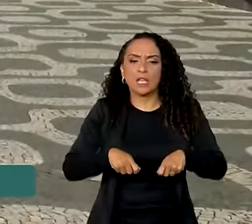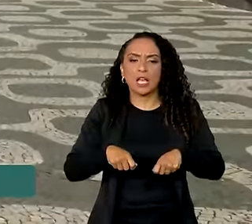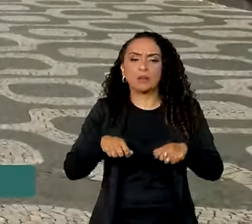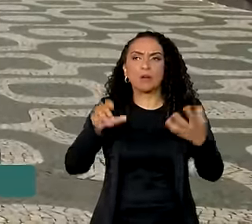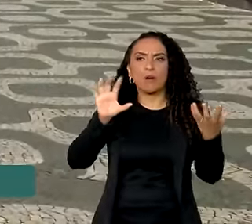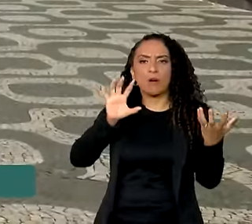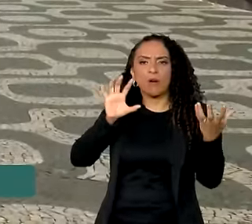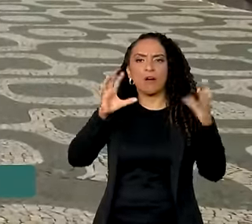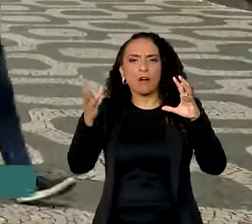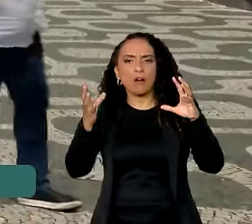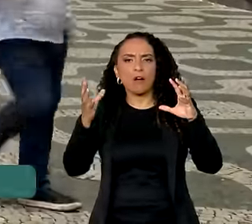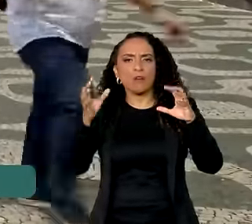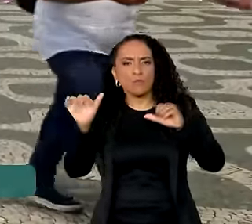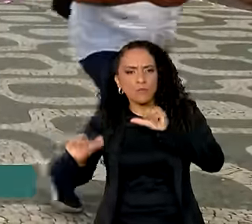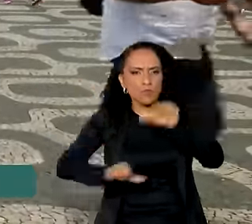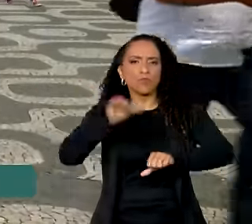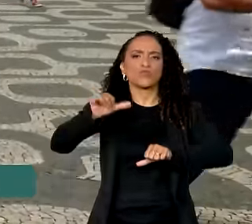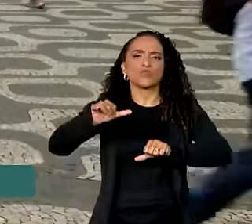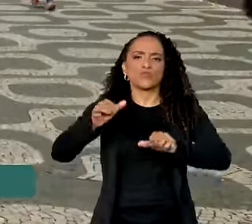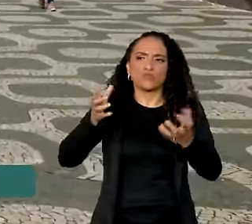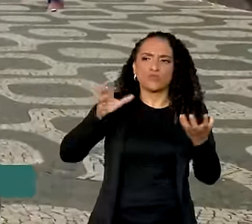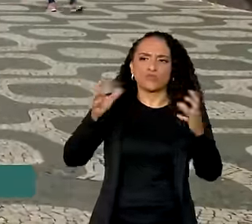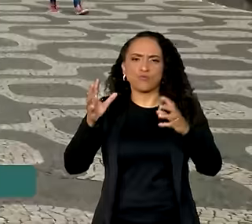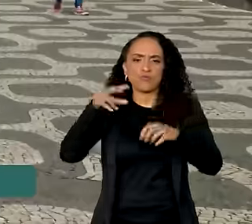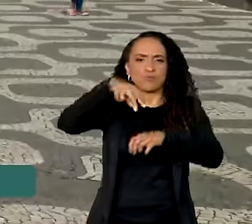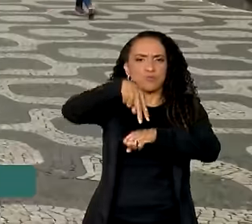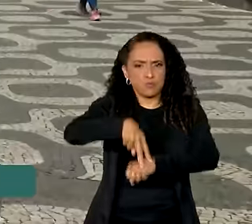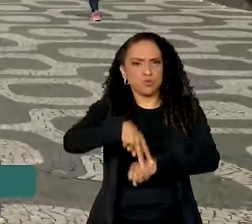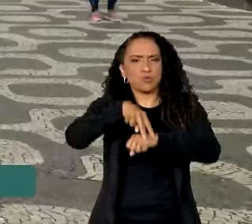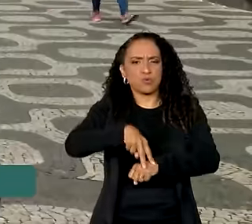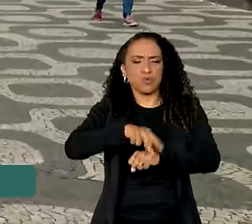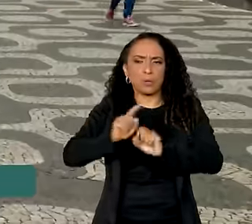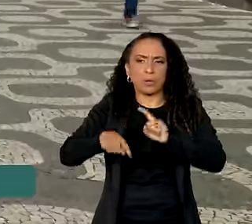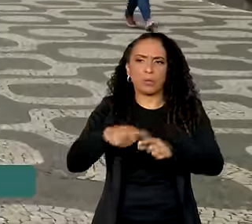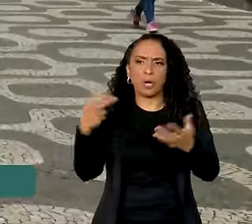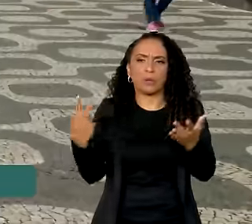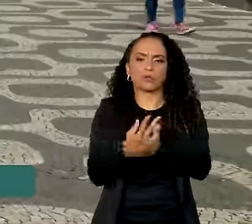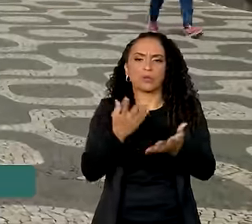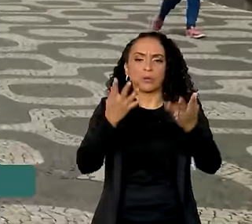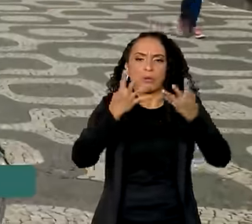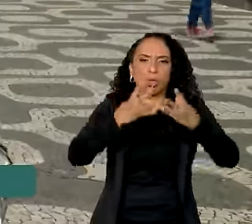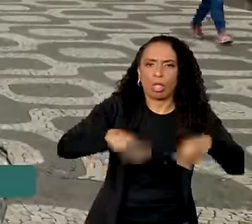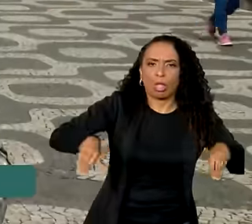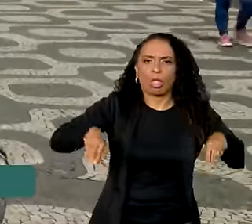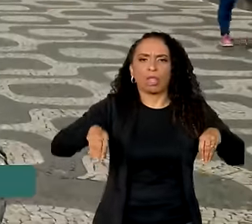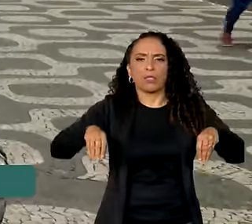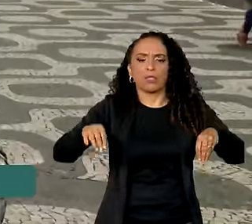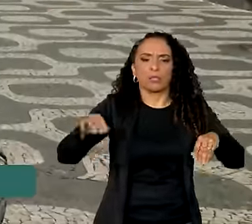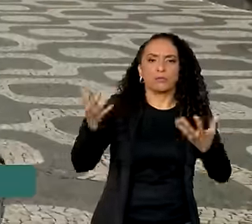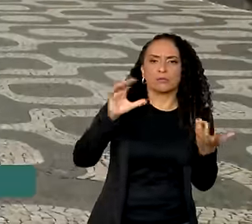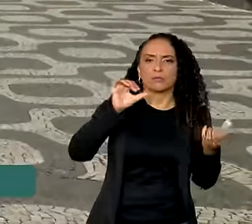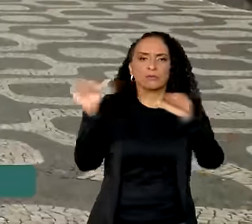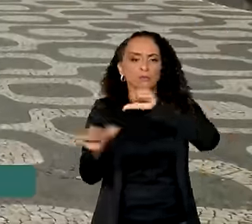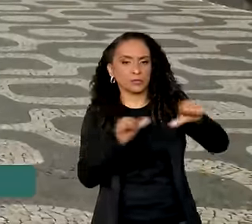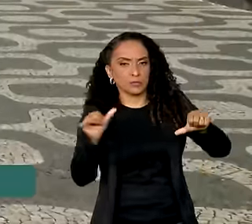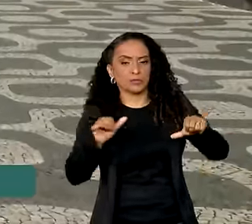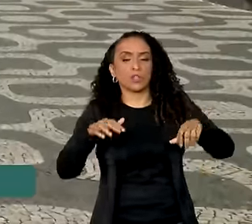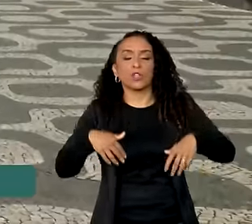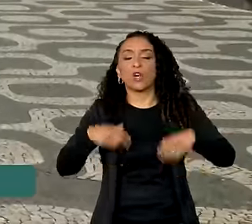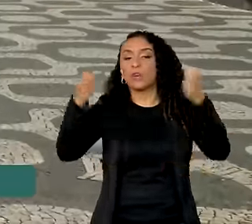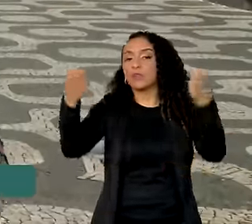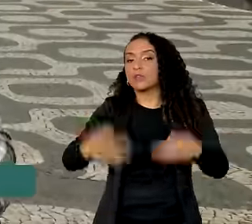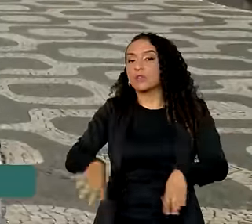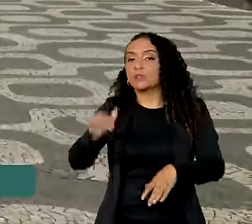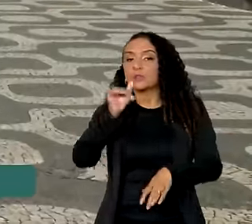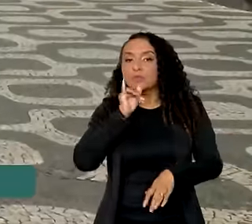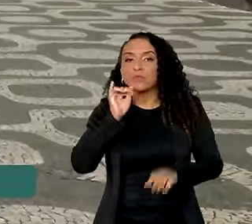ecossistema se recuperar e manter o equilíbrio, mesmo depois de ter sofrido uma perturbação ou alteração. A gente está falando, por